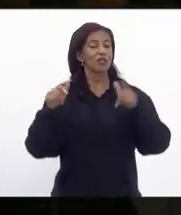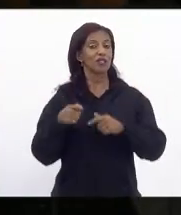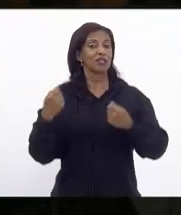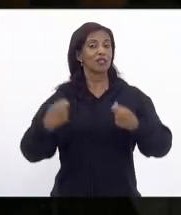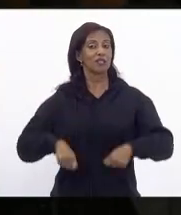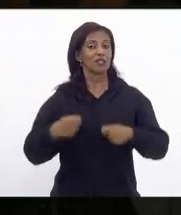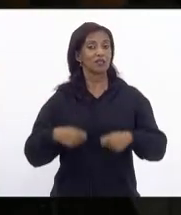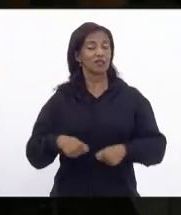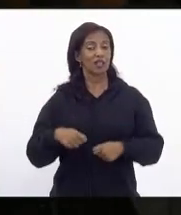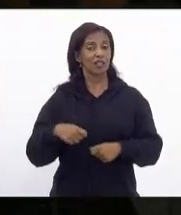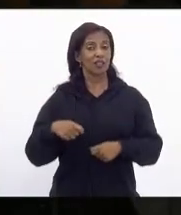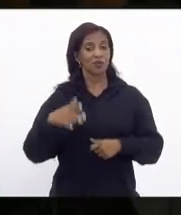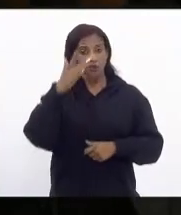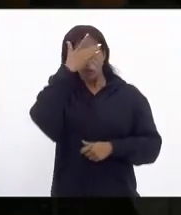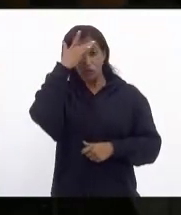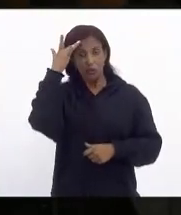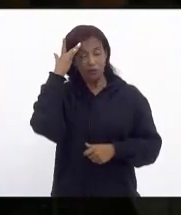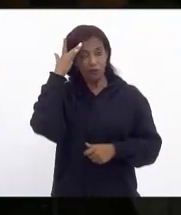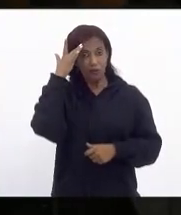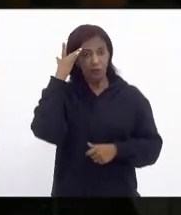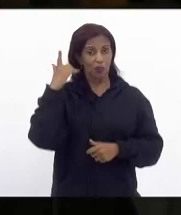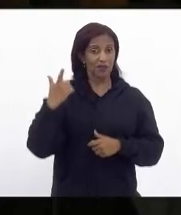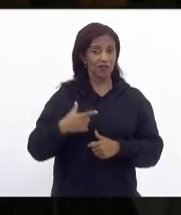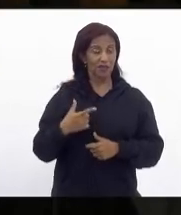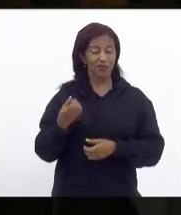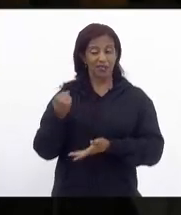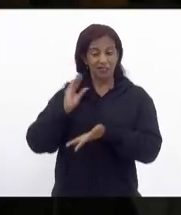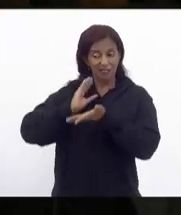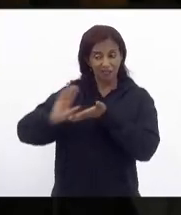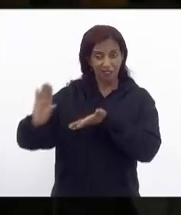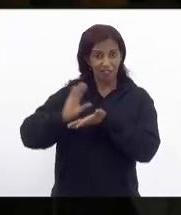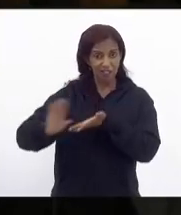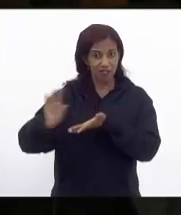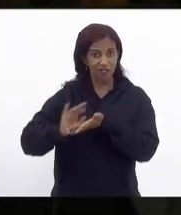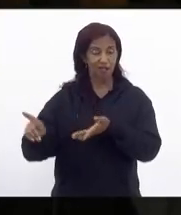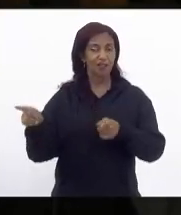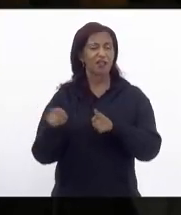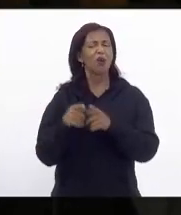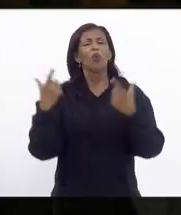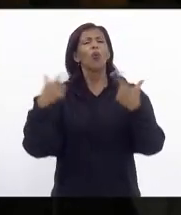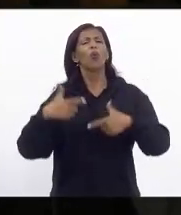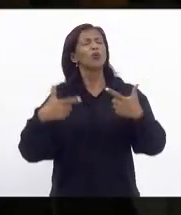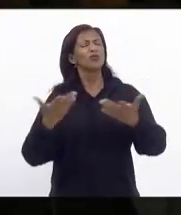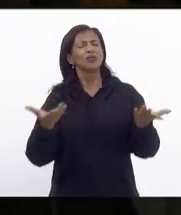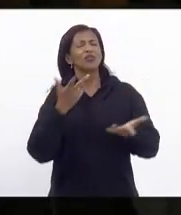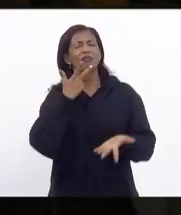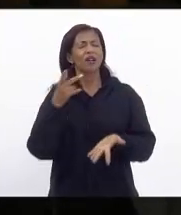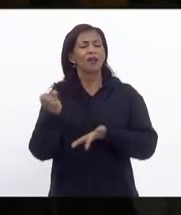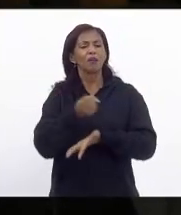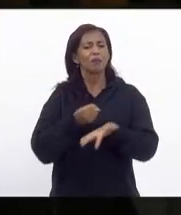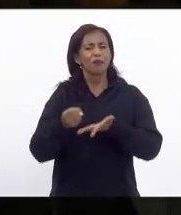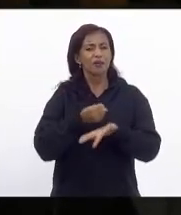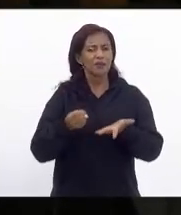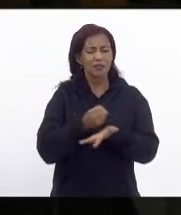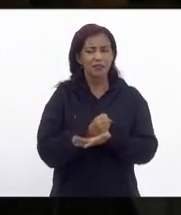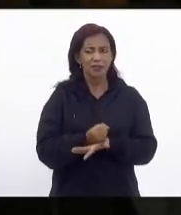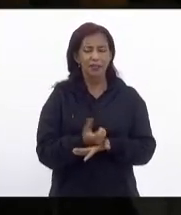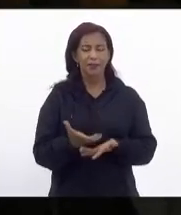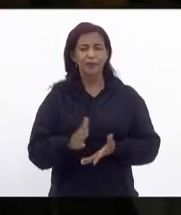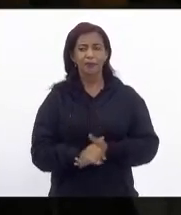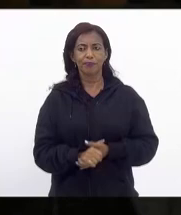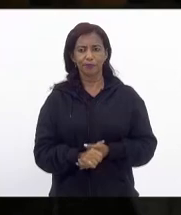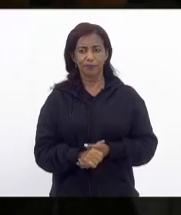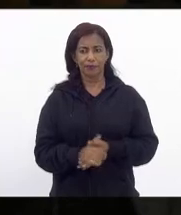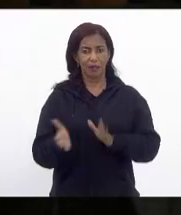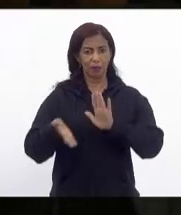necessária para o transporte de passageiros portanto terá que haver investimentos nisso também onde é que eu quero chegar me baseando me baseando